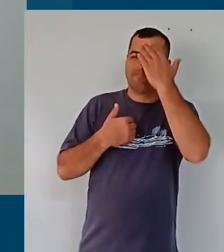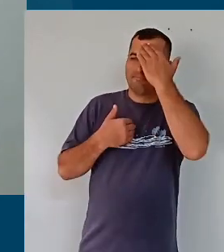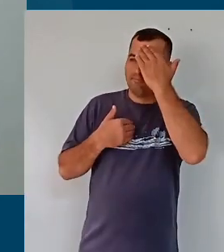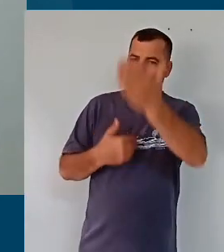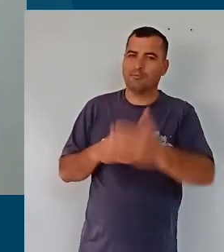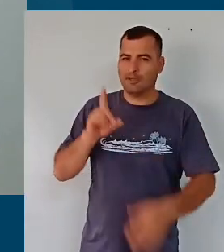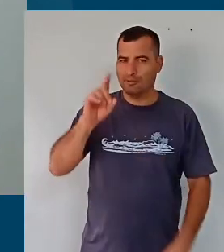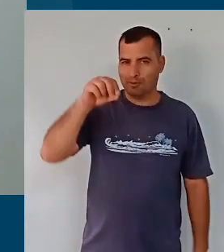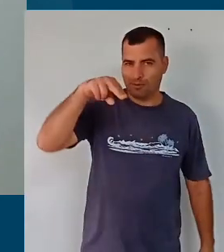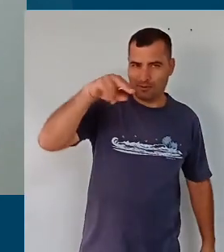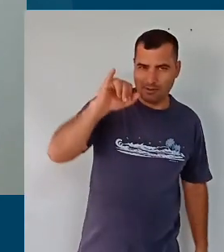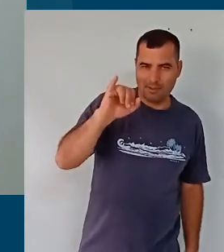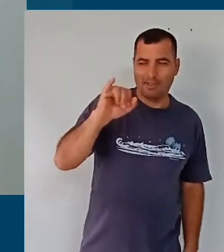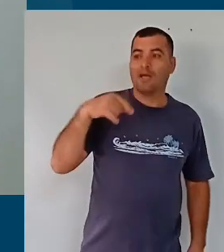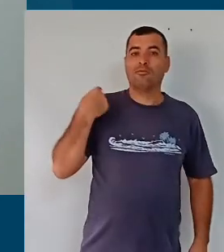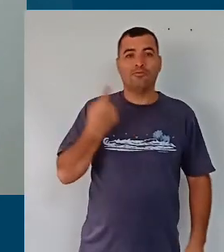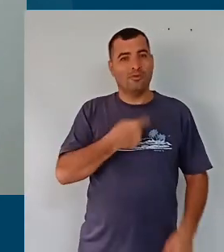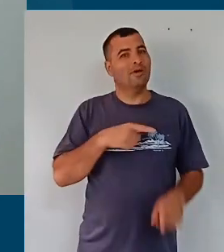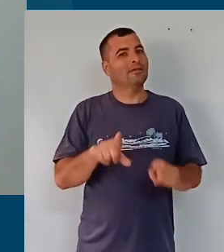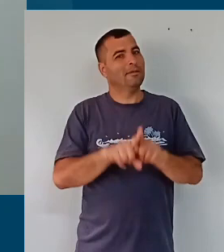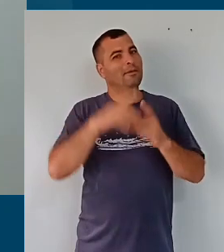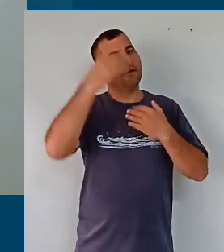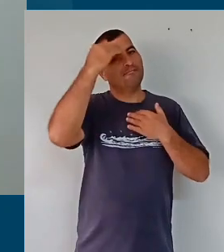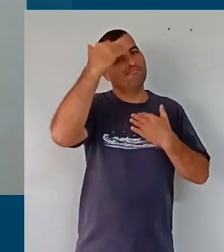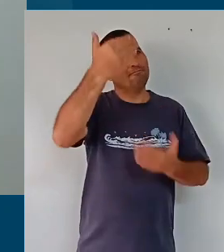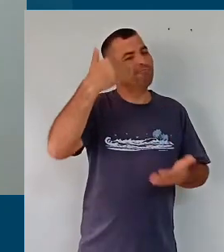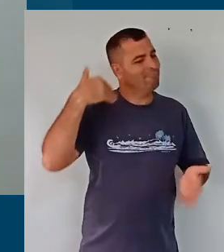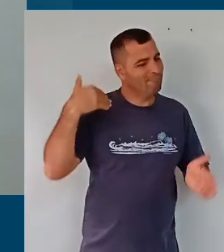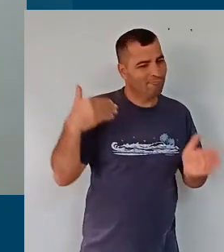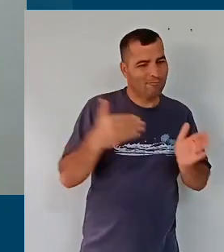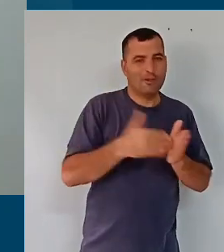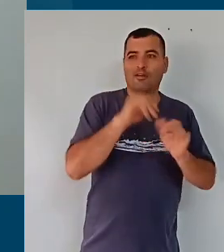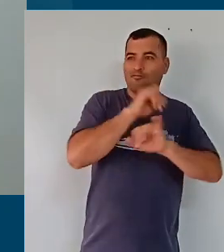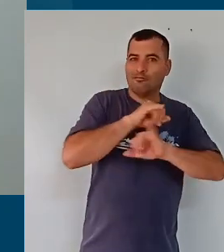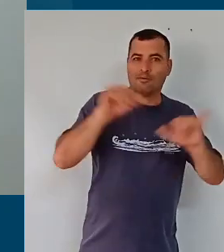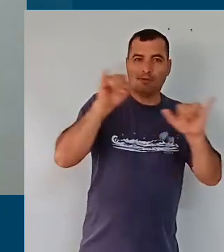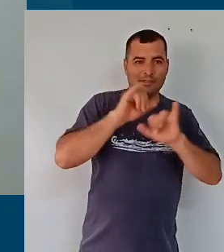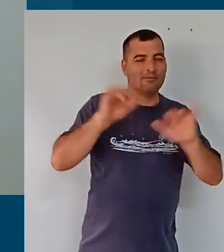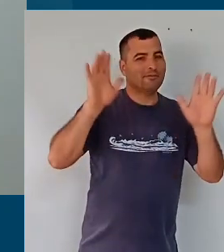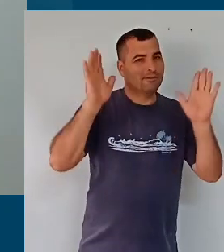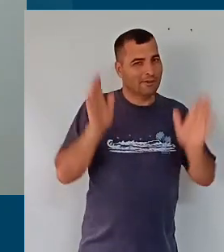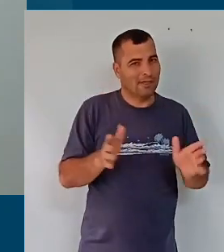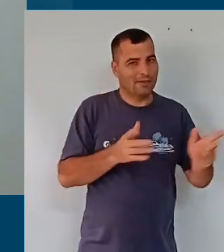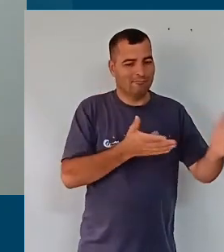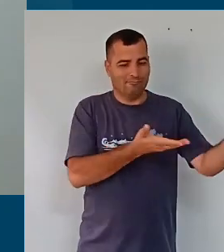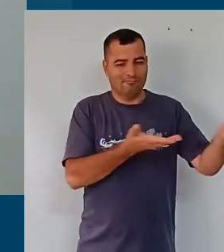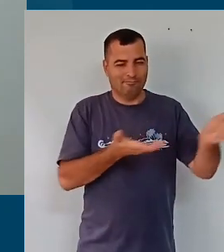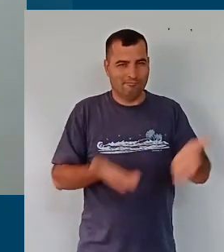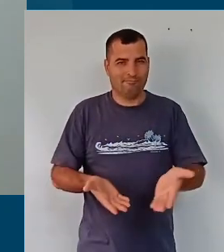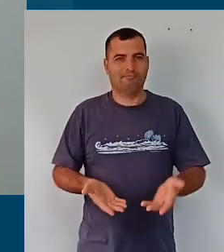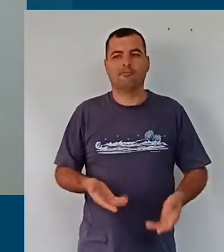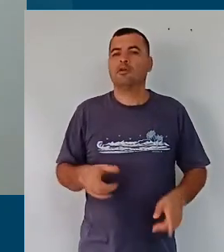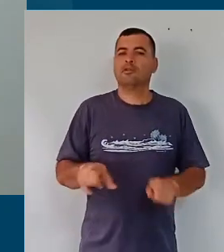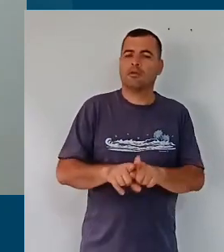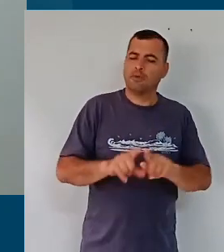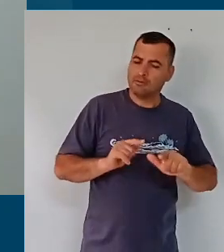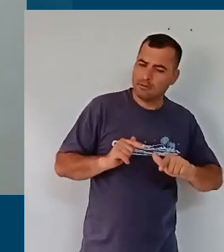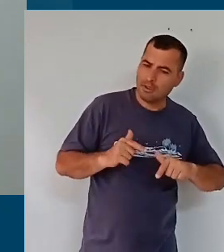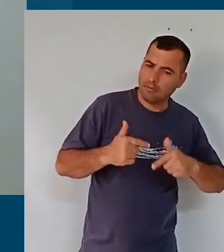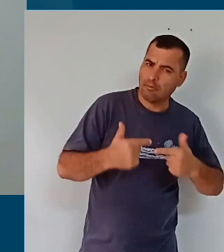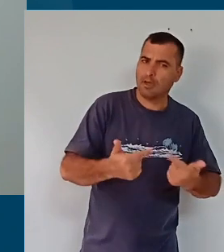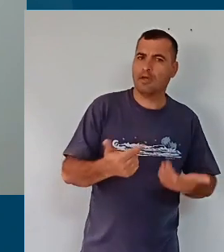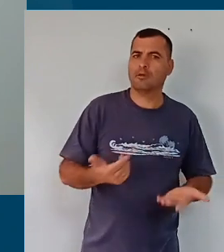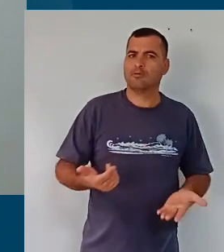Obrigada, Doni. Nós que lhe agradecemos por todas essas informações que você nos trouxe, por todo o seu empenho e